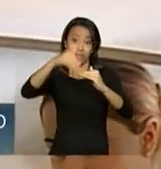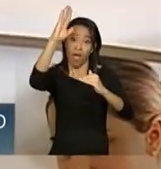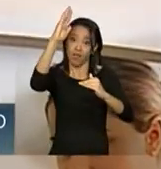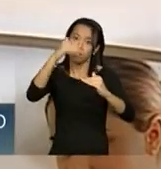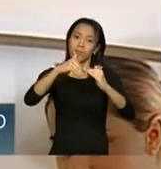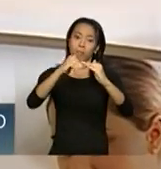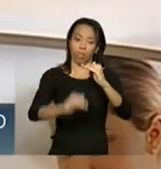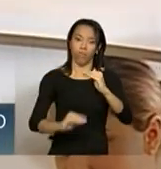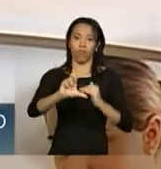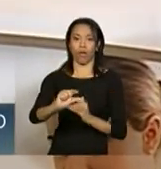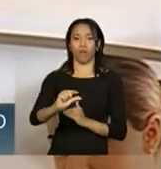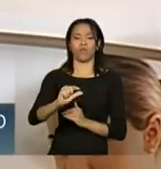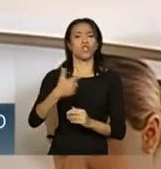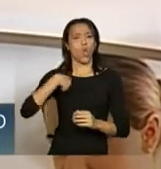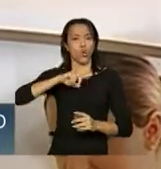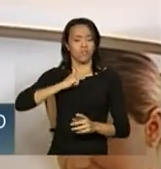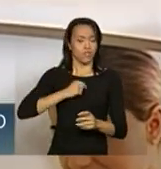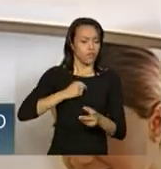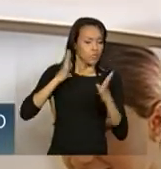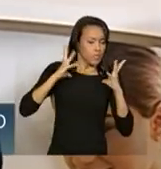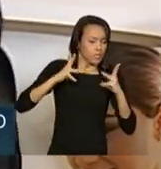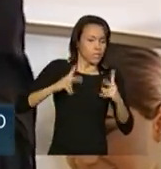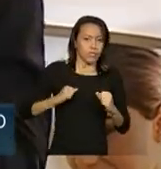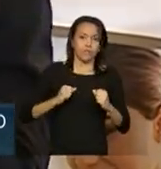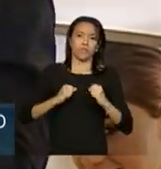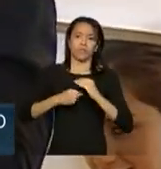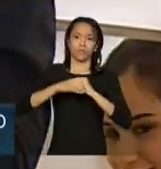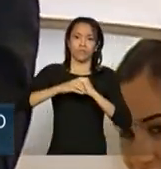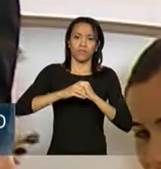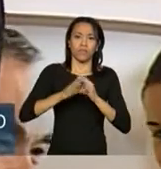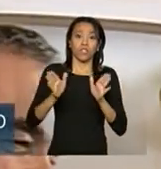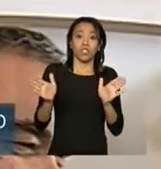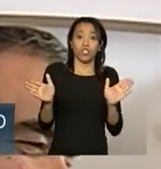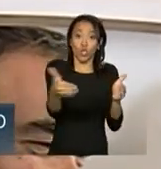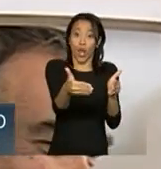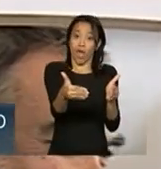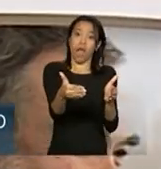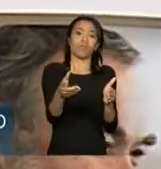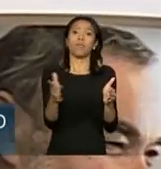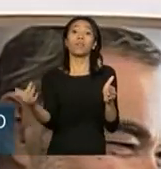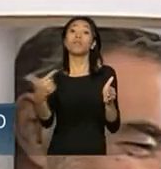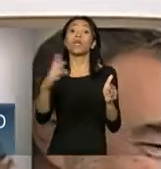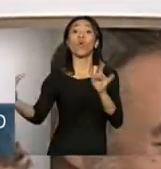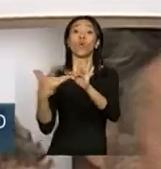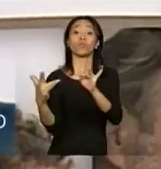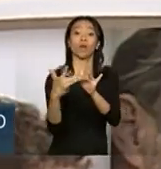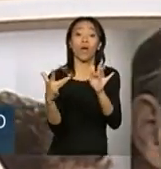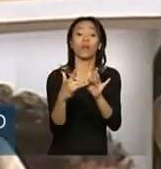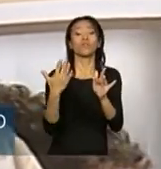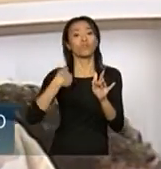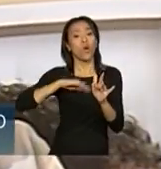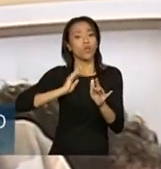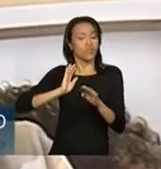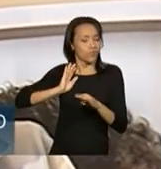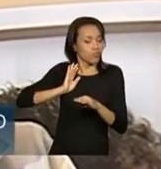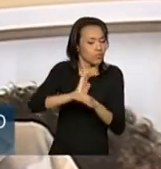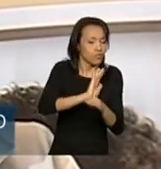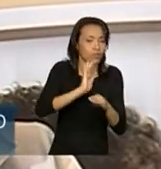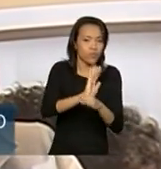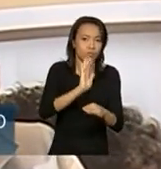fizemos a barreira sanitária, construímos todo um módulo de isolamento, de não permitir contato. Fomos junto com eles,